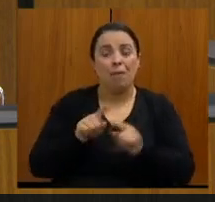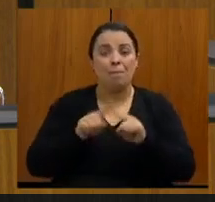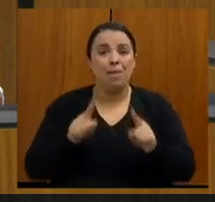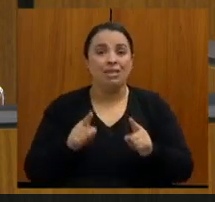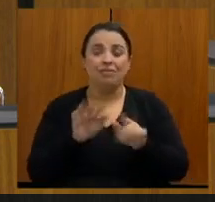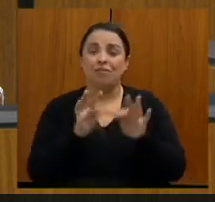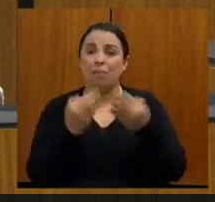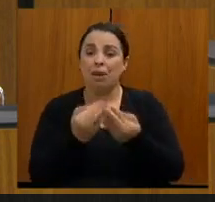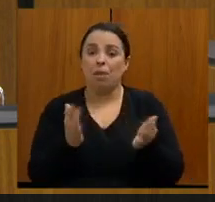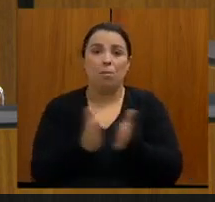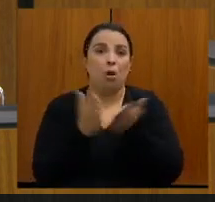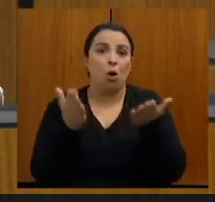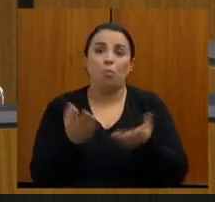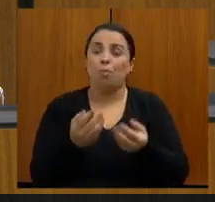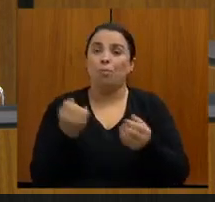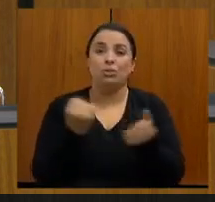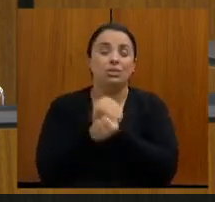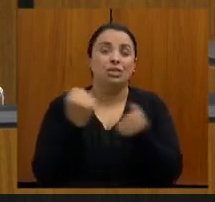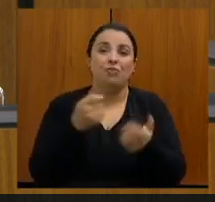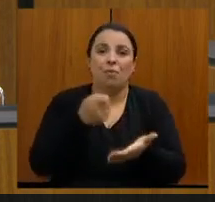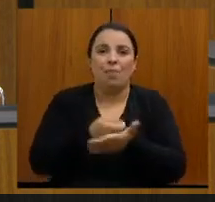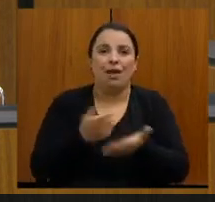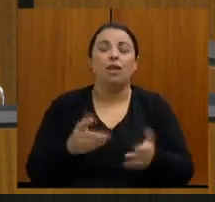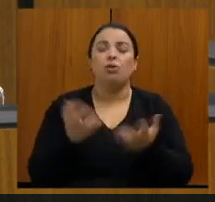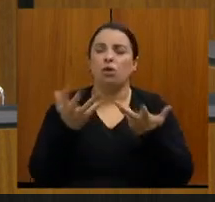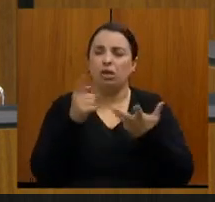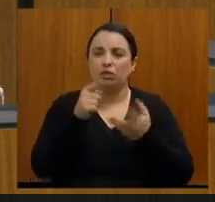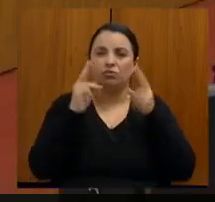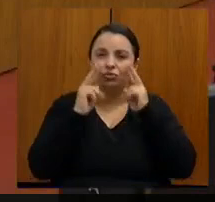Secretaria de Saúde para essa população. Muito obrigado.